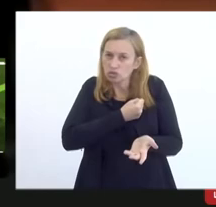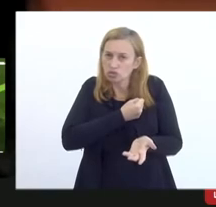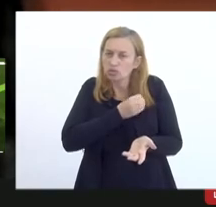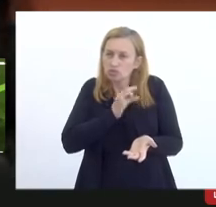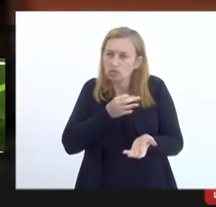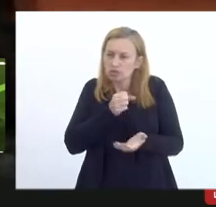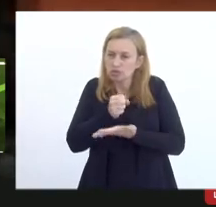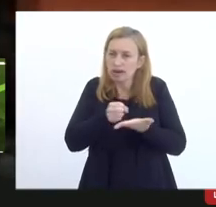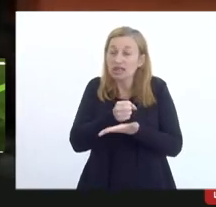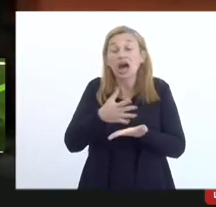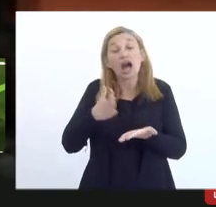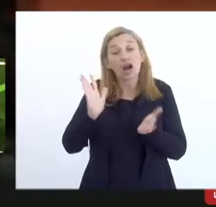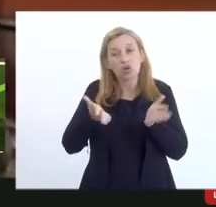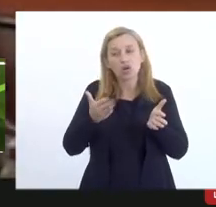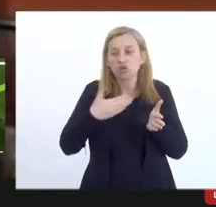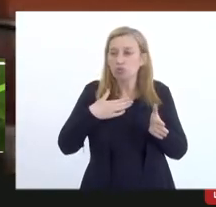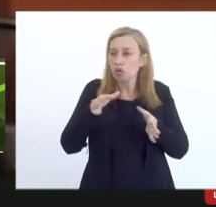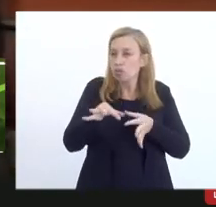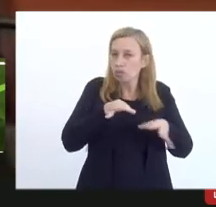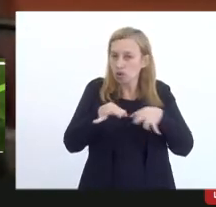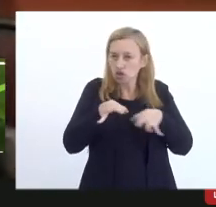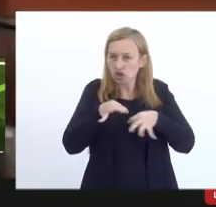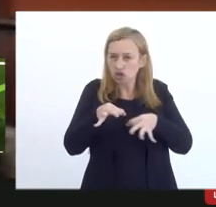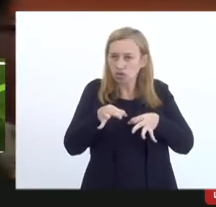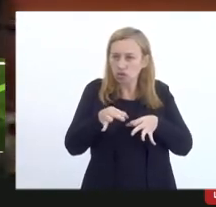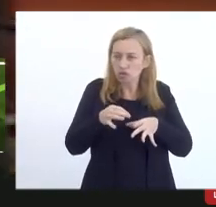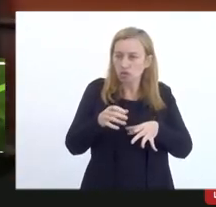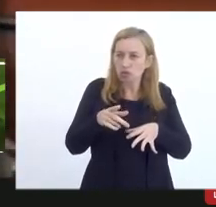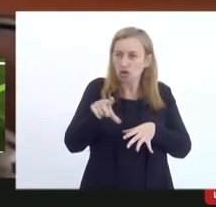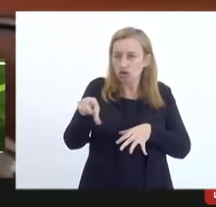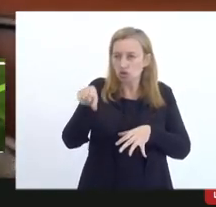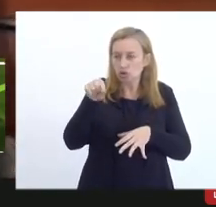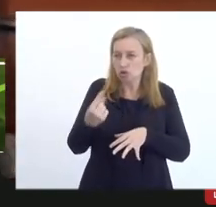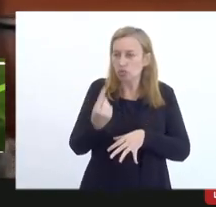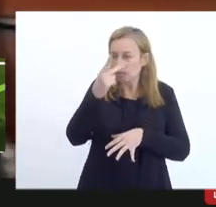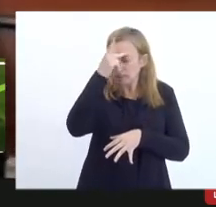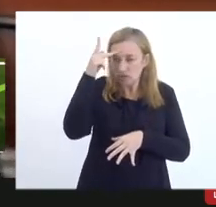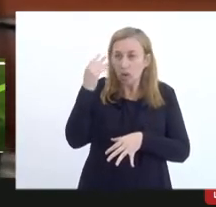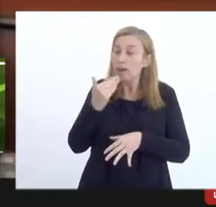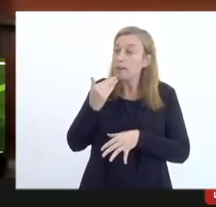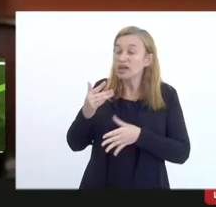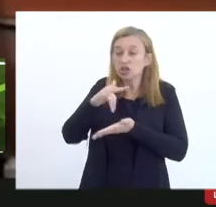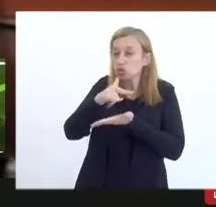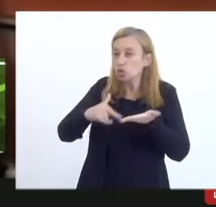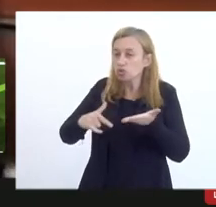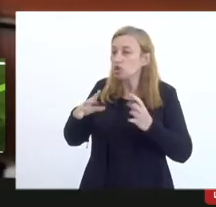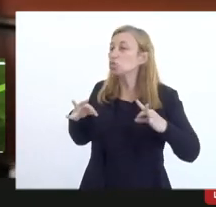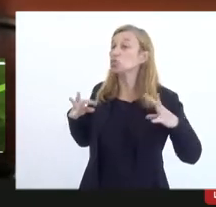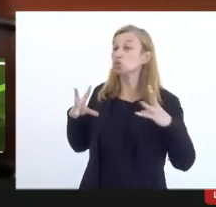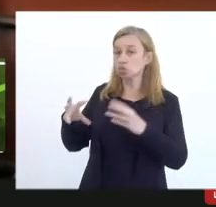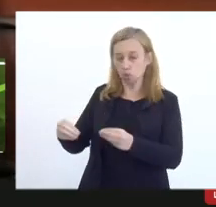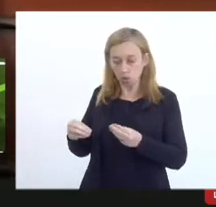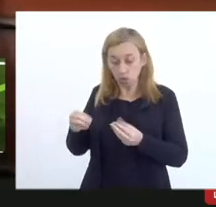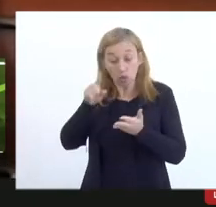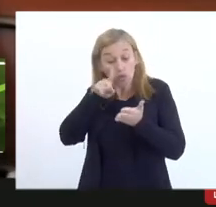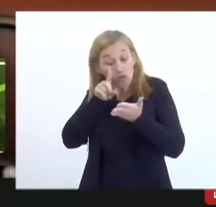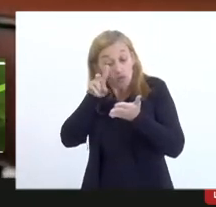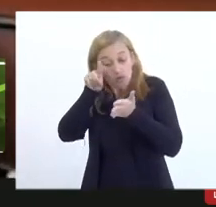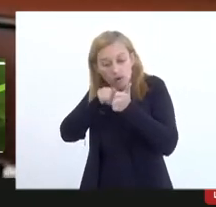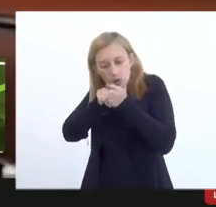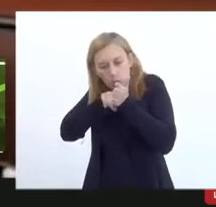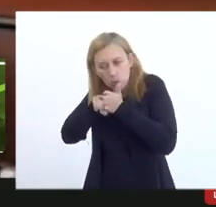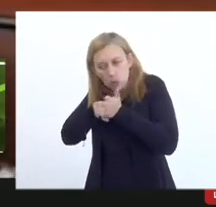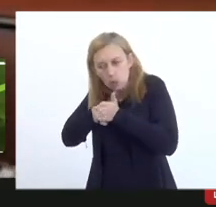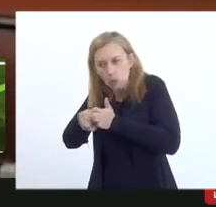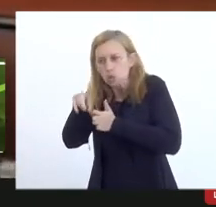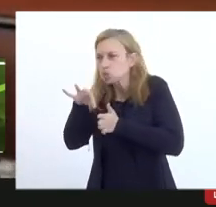execução do meu projeto quando eu vou contratar alguém eu peço toda a documentação por um filho toda a documentação se o